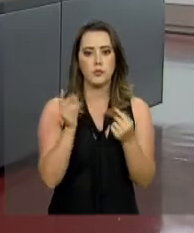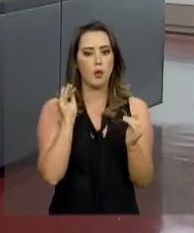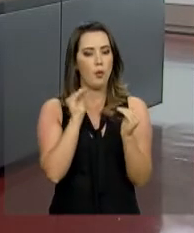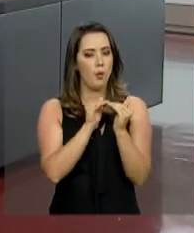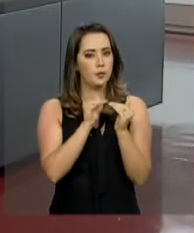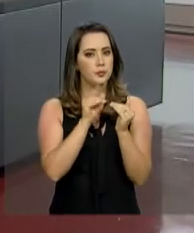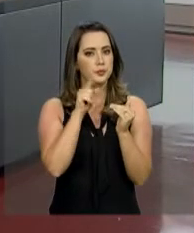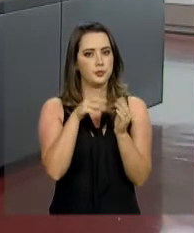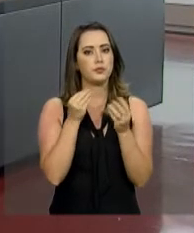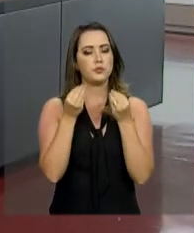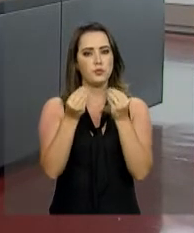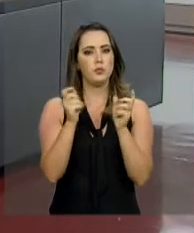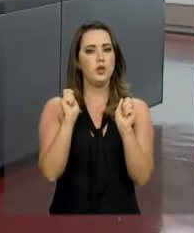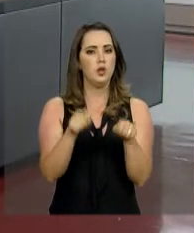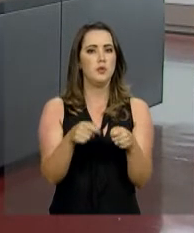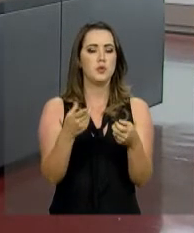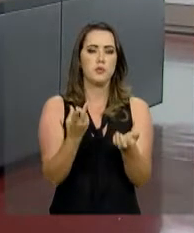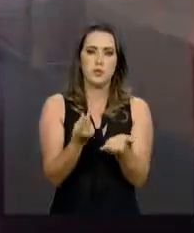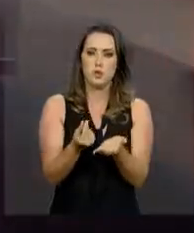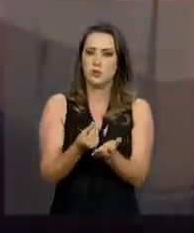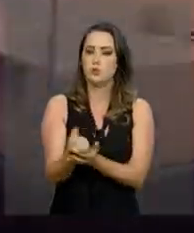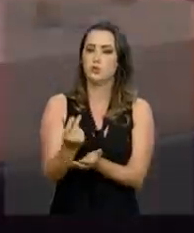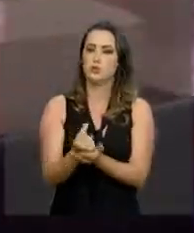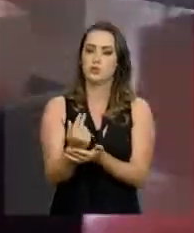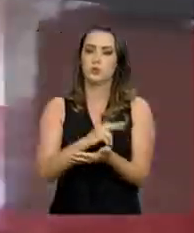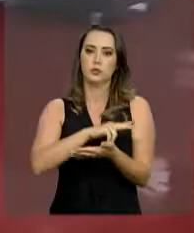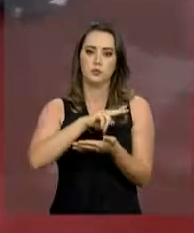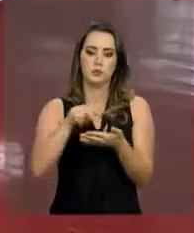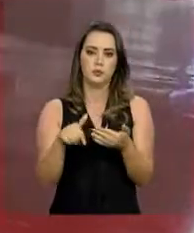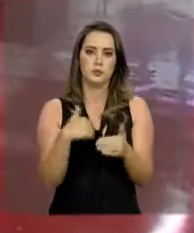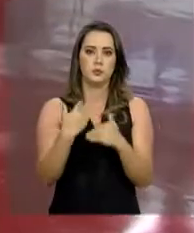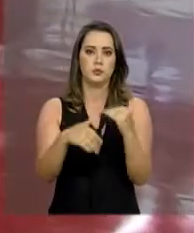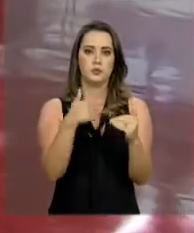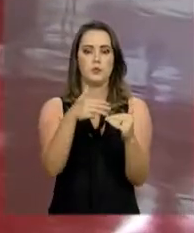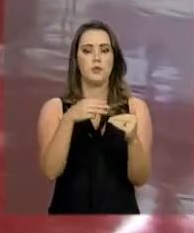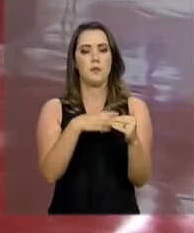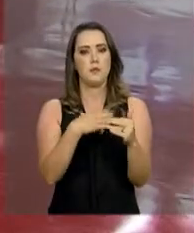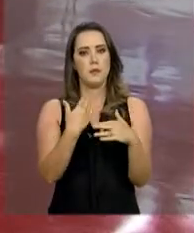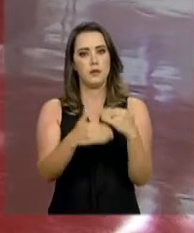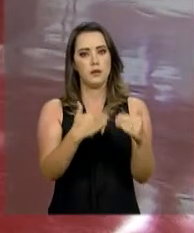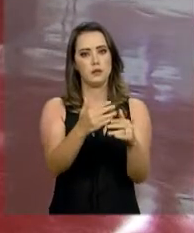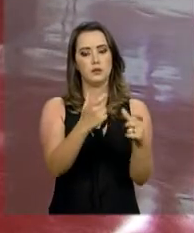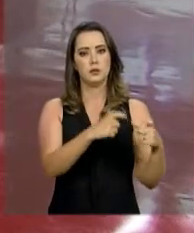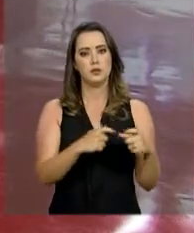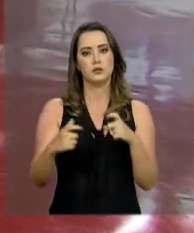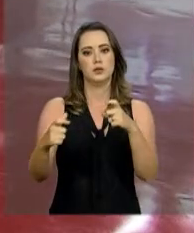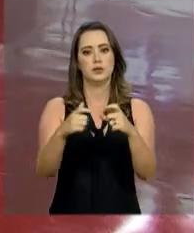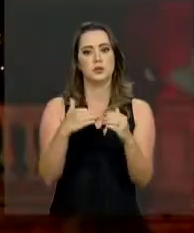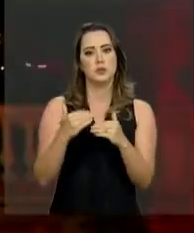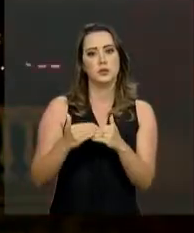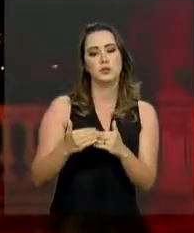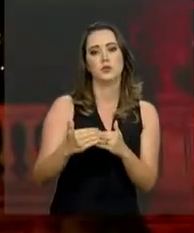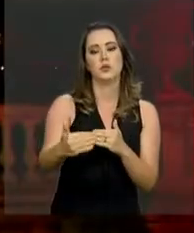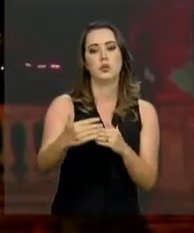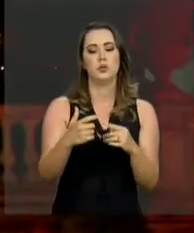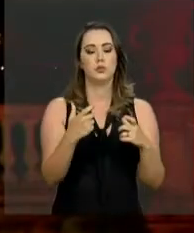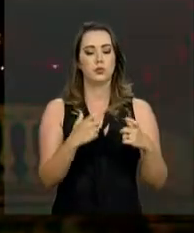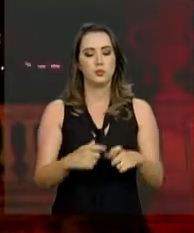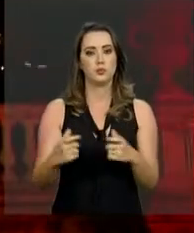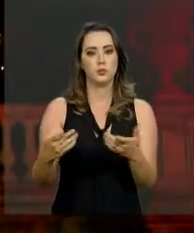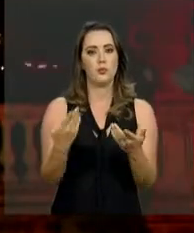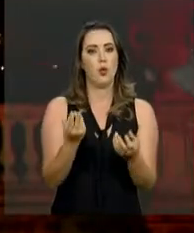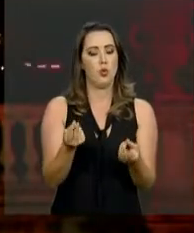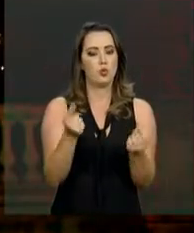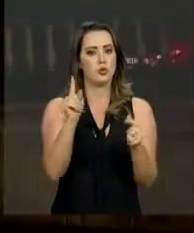objetivo é garantir uma fonte de recursos para a manutenção dessas organizações em um longo prazo. Esses recursos